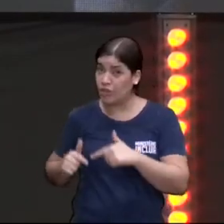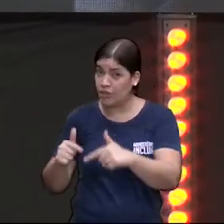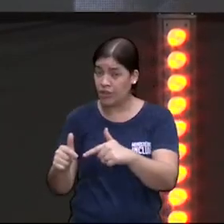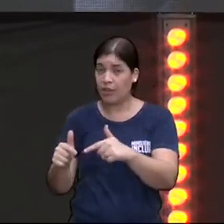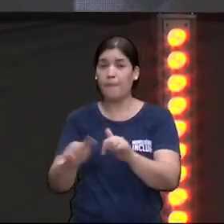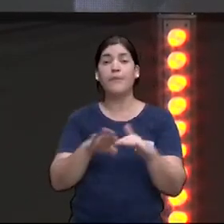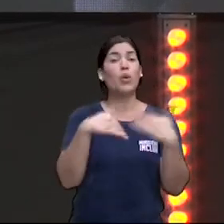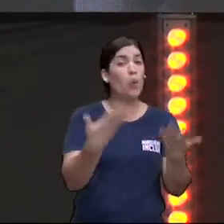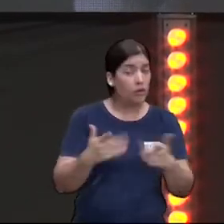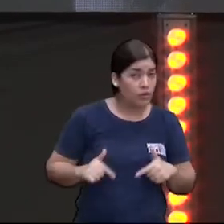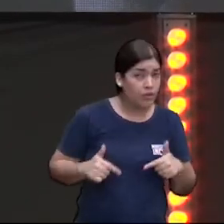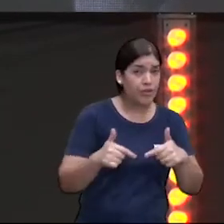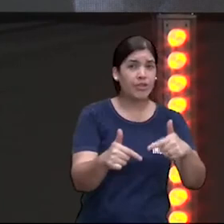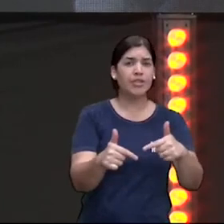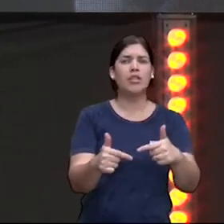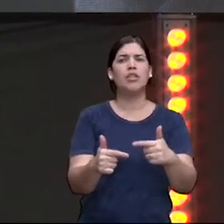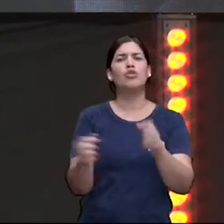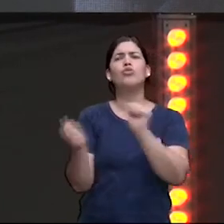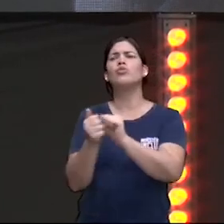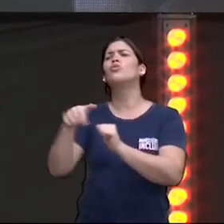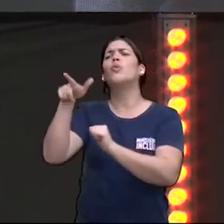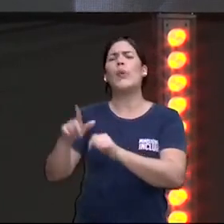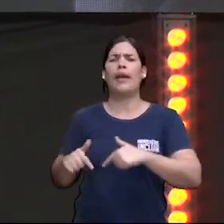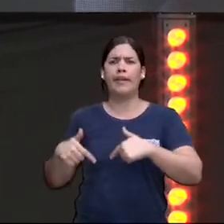quando agir, com quem agir.